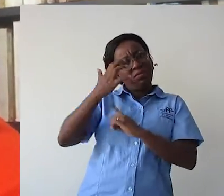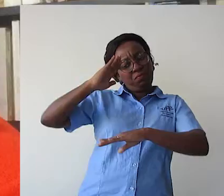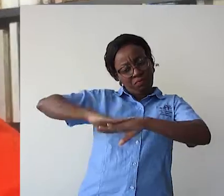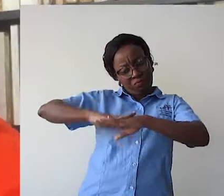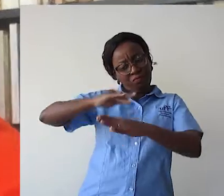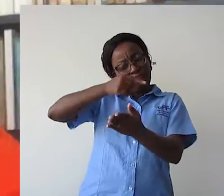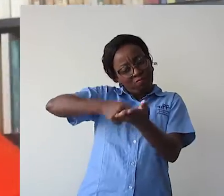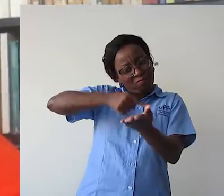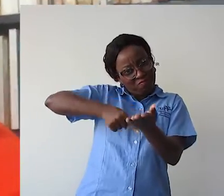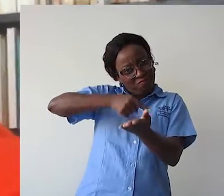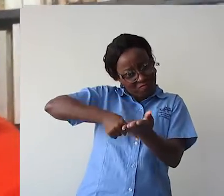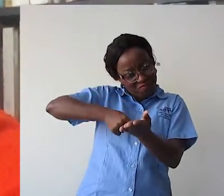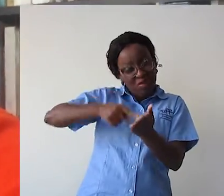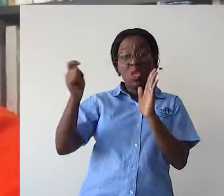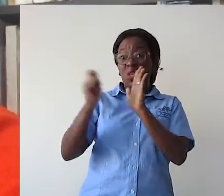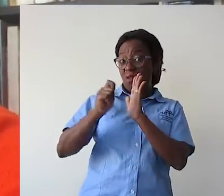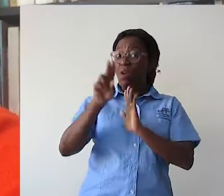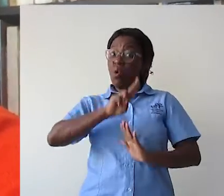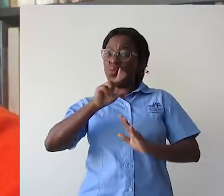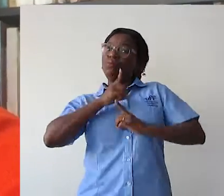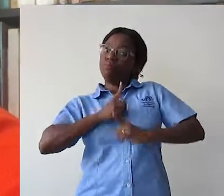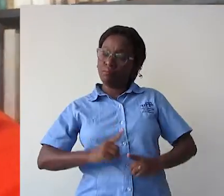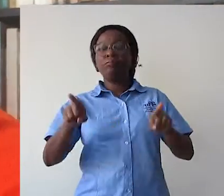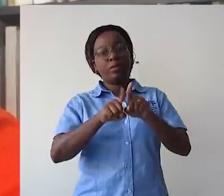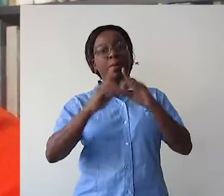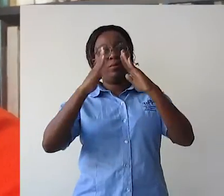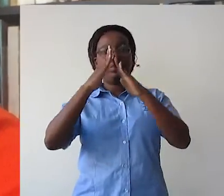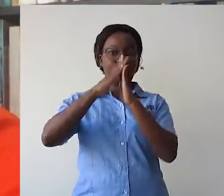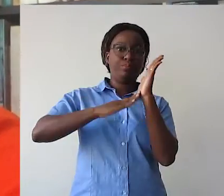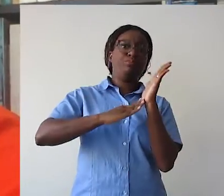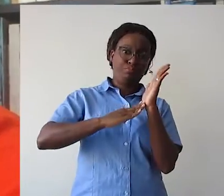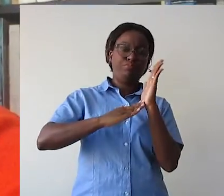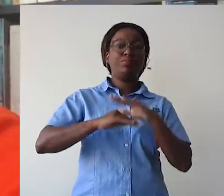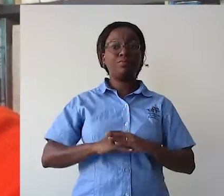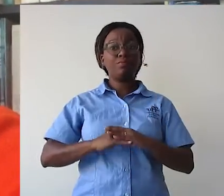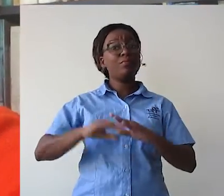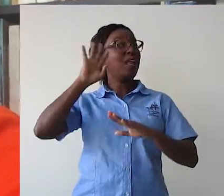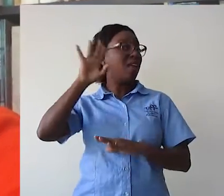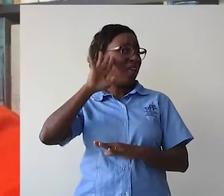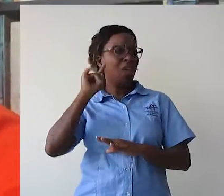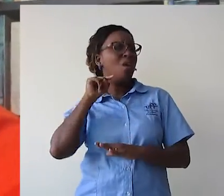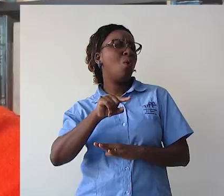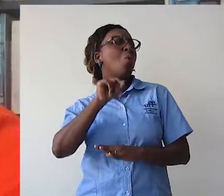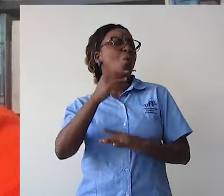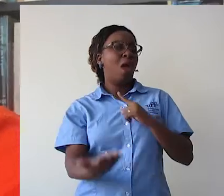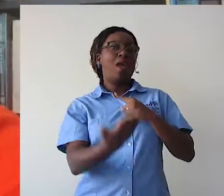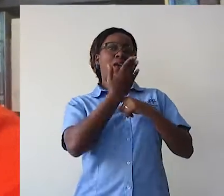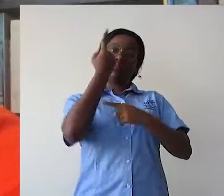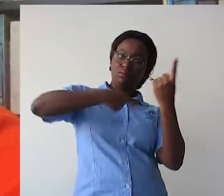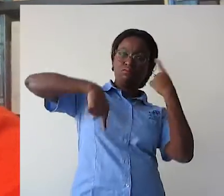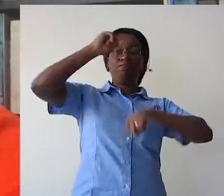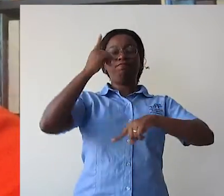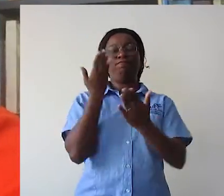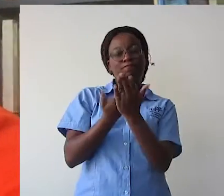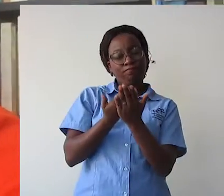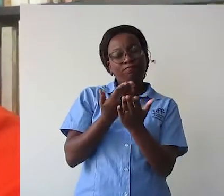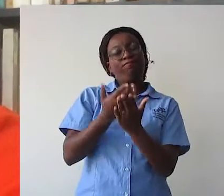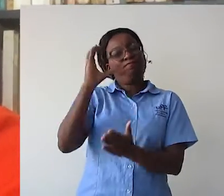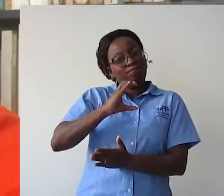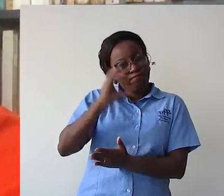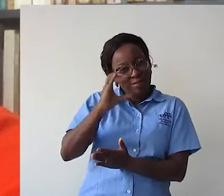teórica. Ela tem contribuído muito para avanço científico nessa área espinhosa do sofrimento mental.